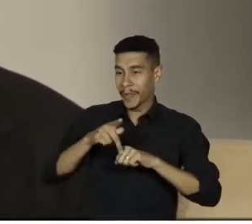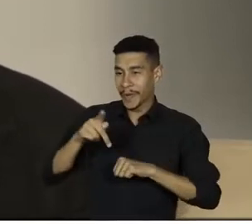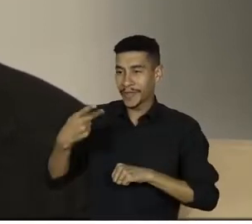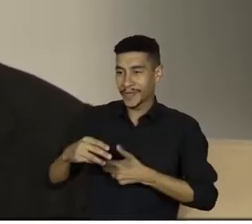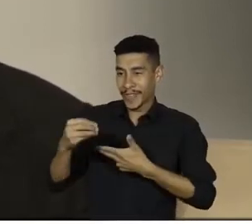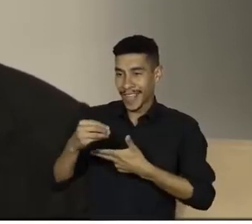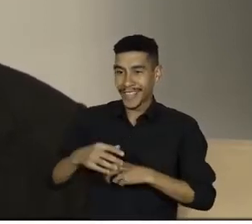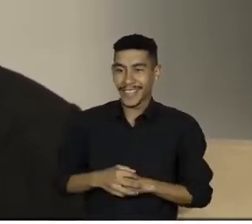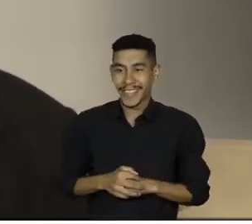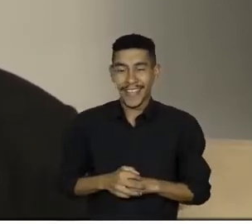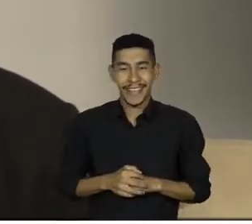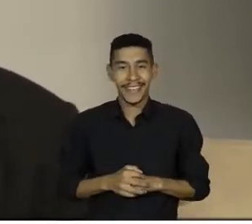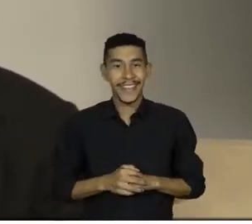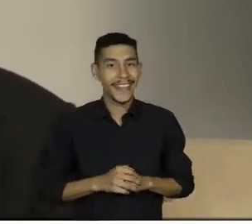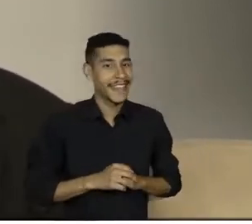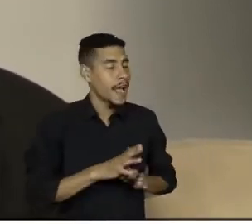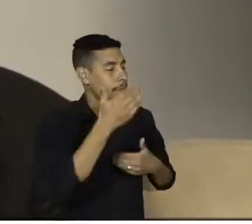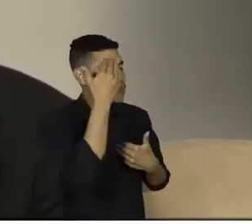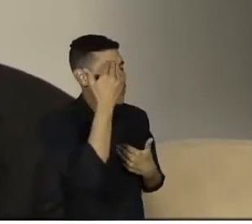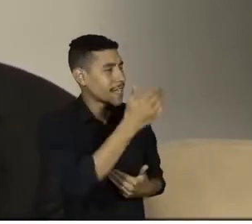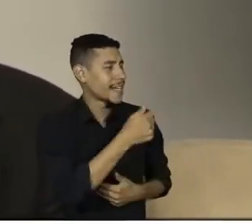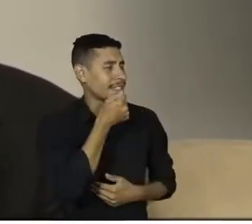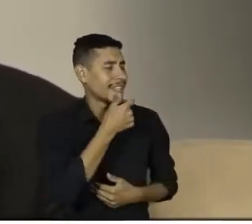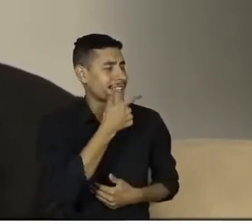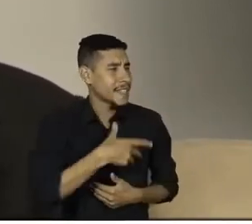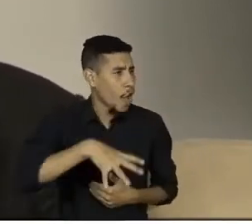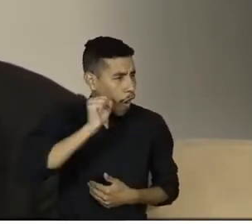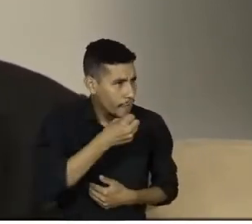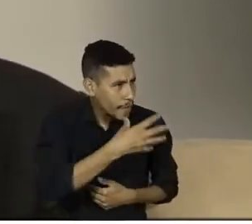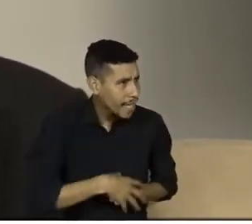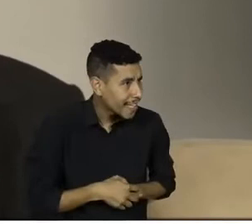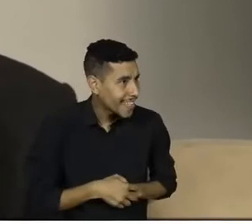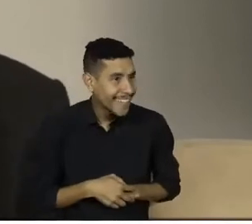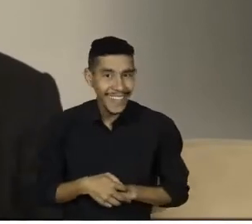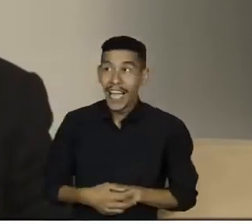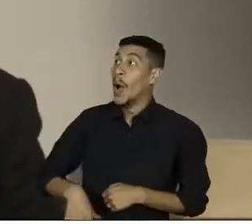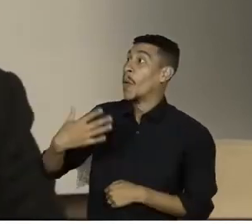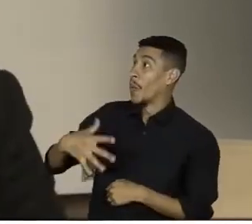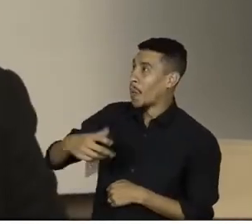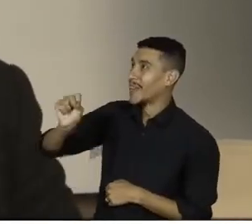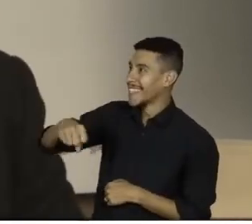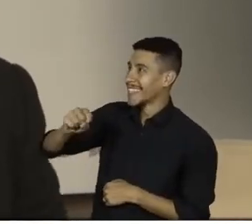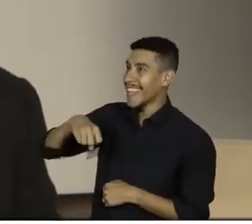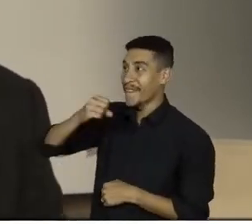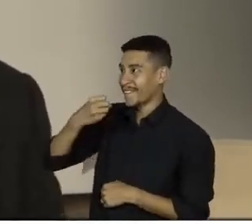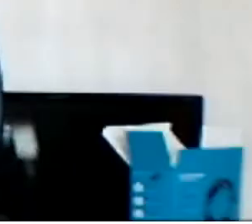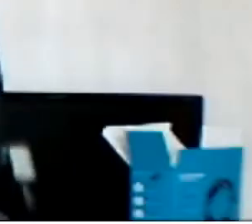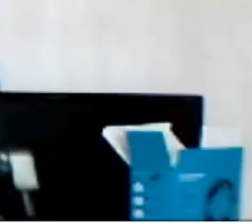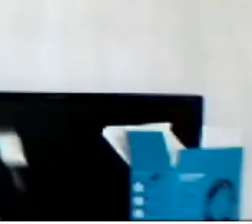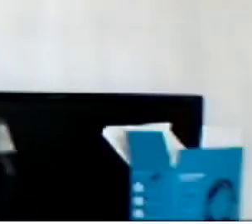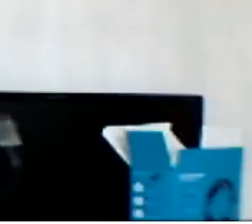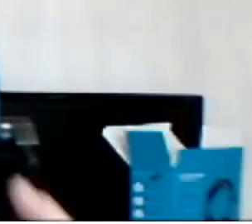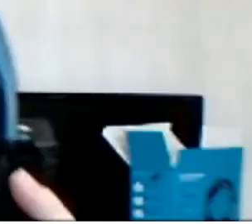Ensino Obrigada Obrigada Estão me ouvindo bem? Sim Bem Sim Ah, então tá bom